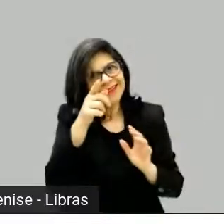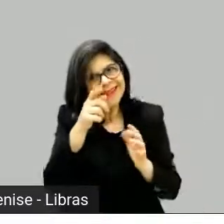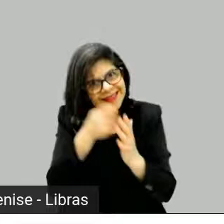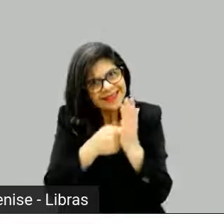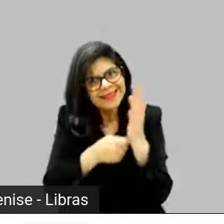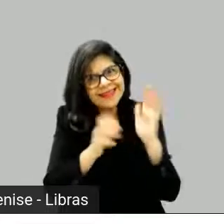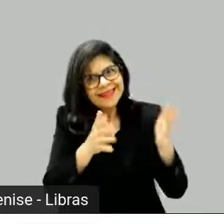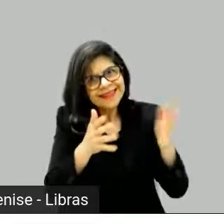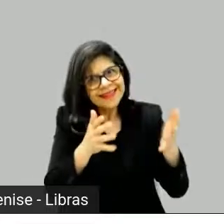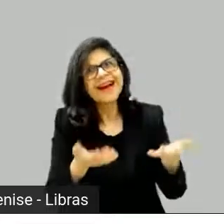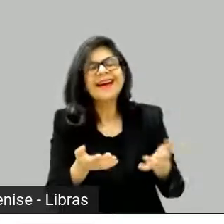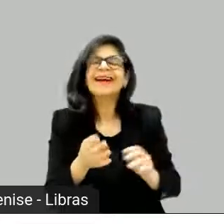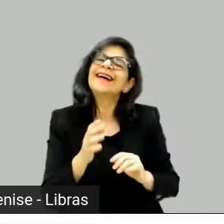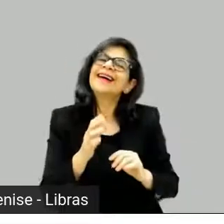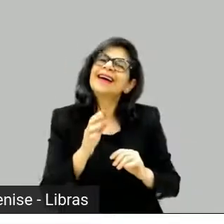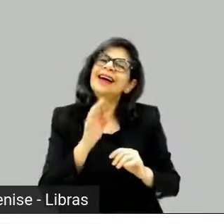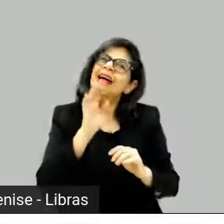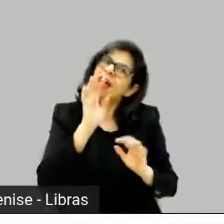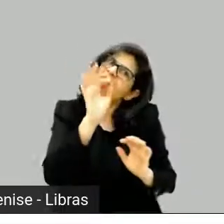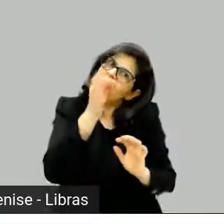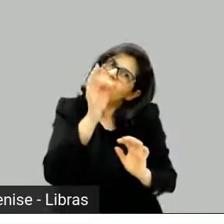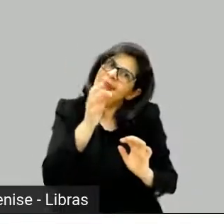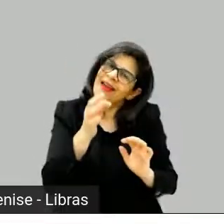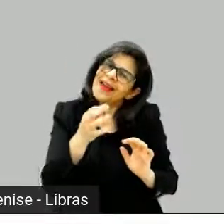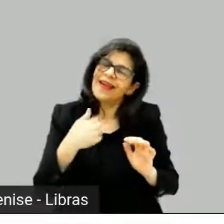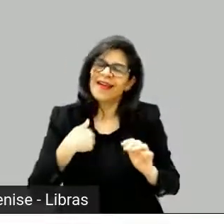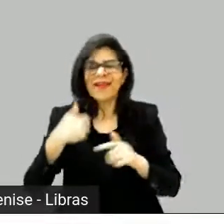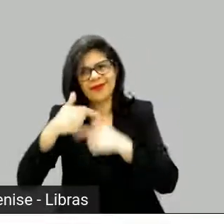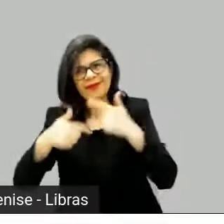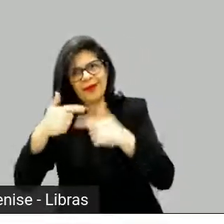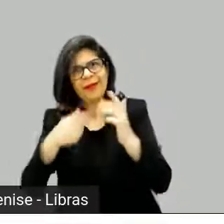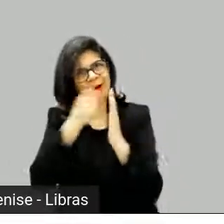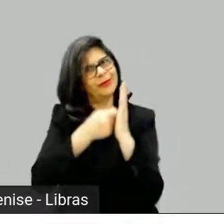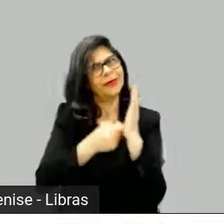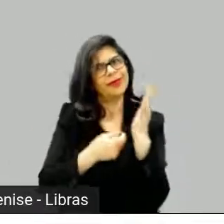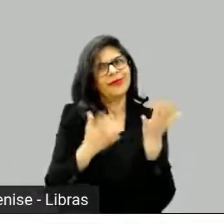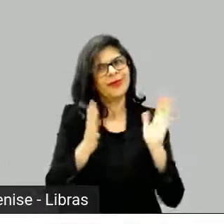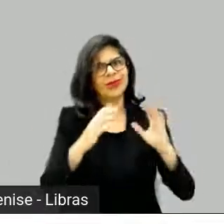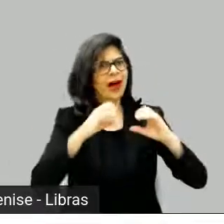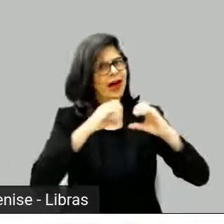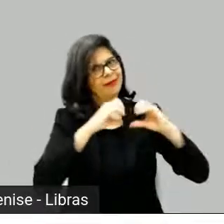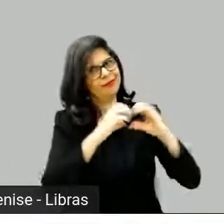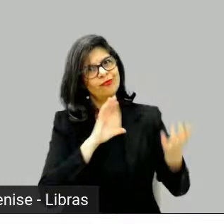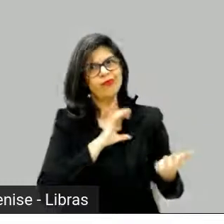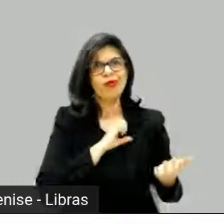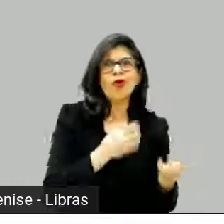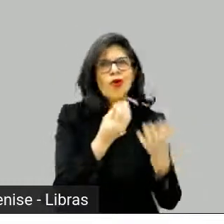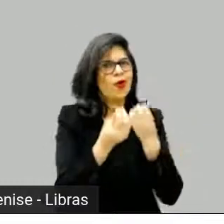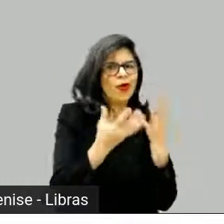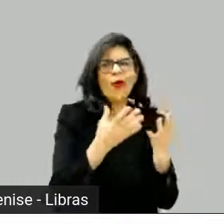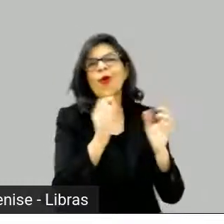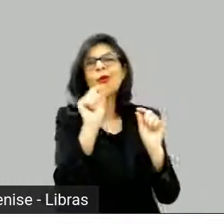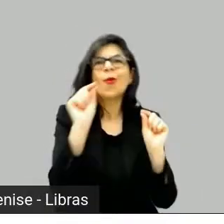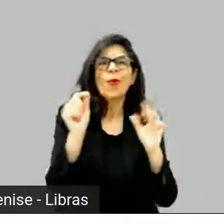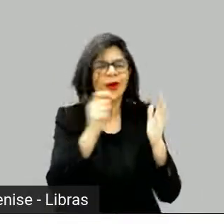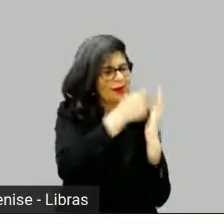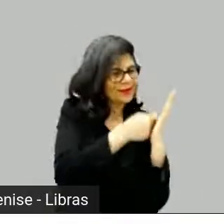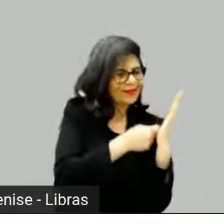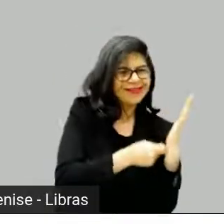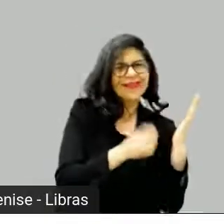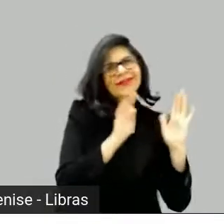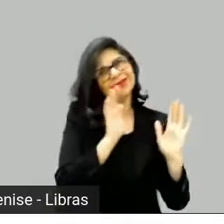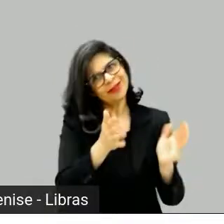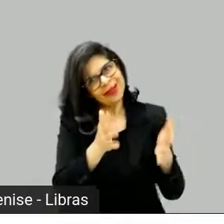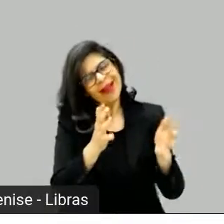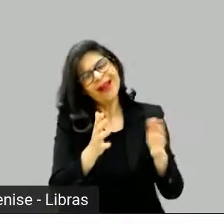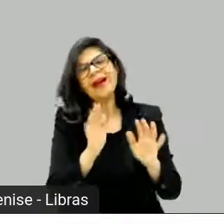E me conta, como que é essa, porque assim, eu imagino que exista o Davi escritor e o Davi roteirista,